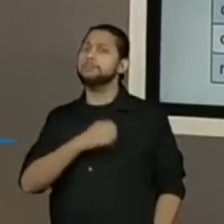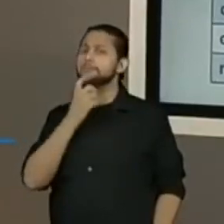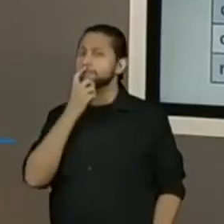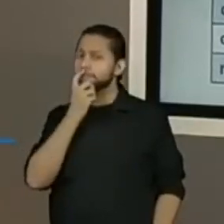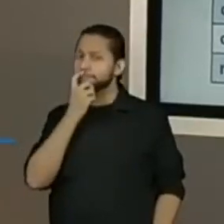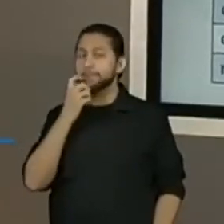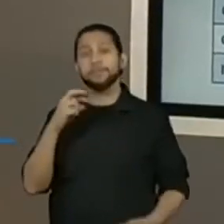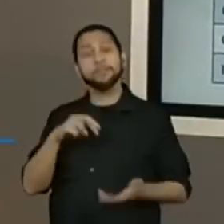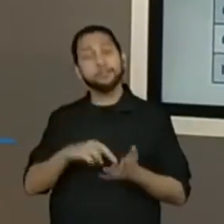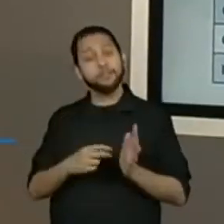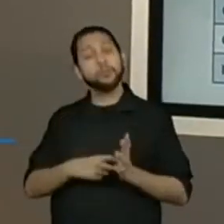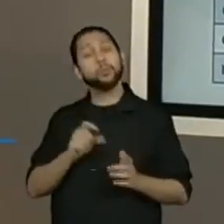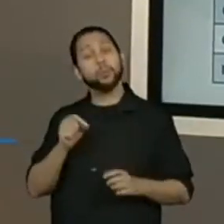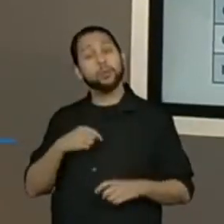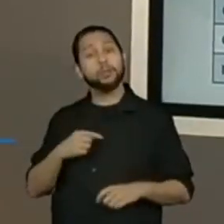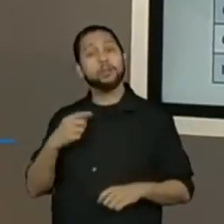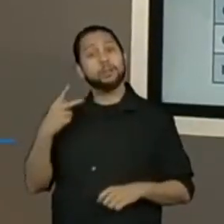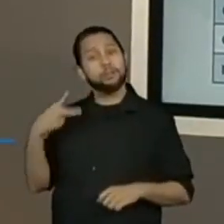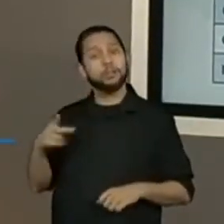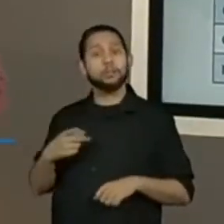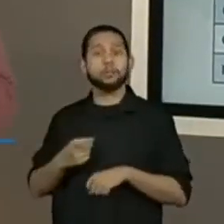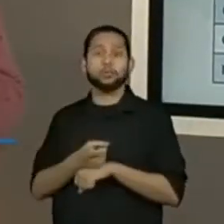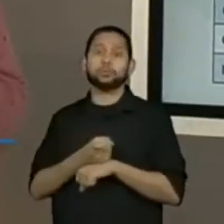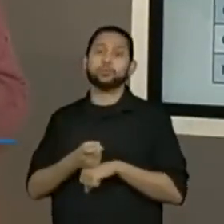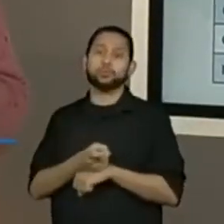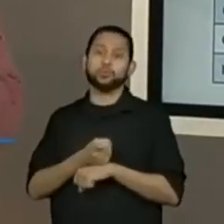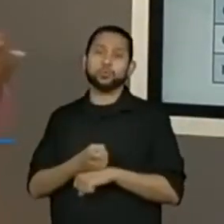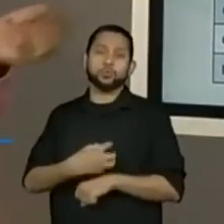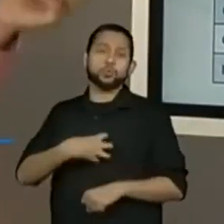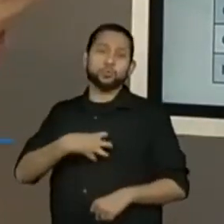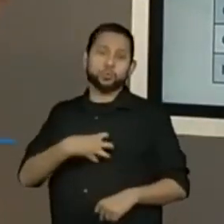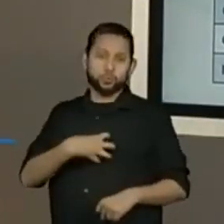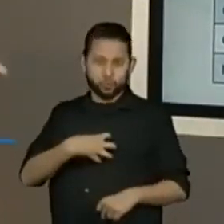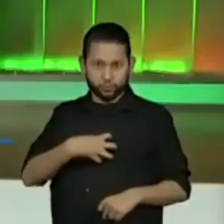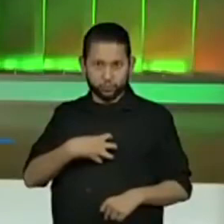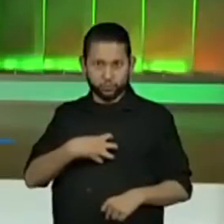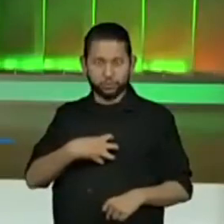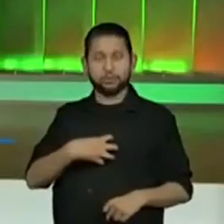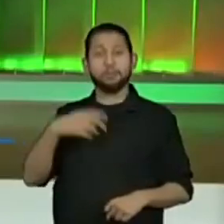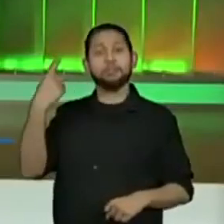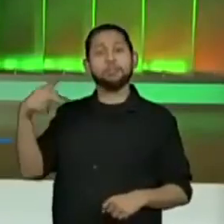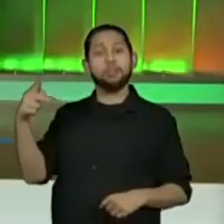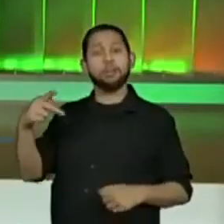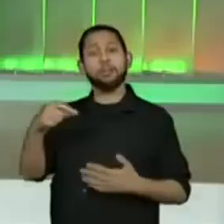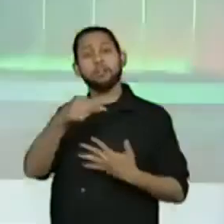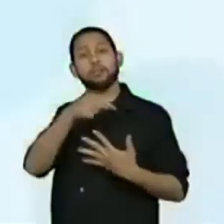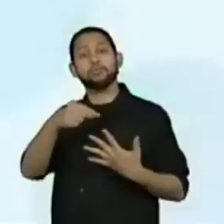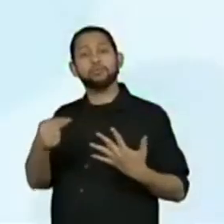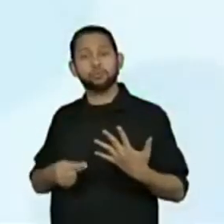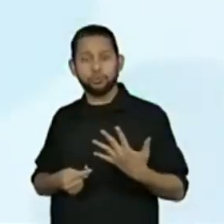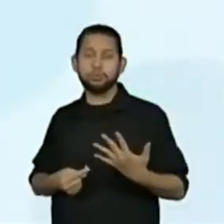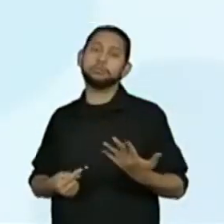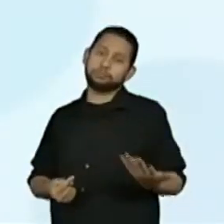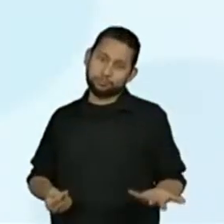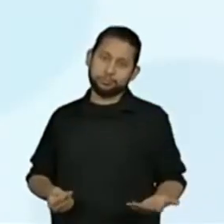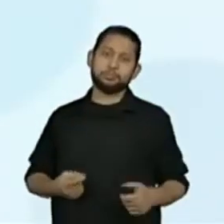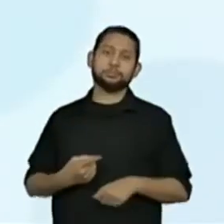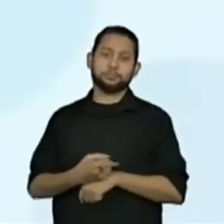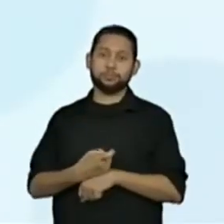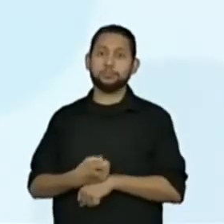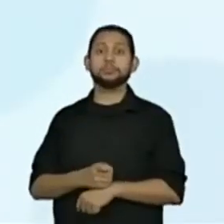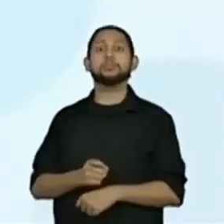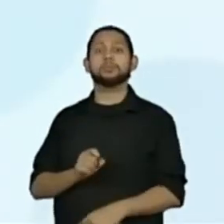uma característica. Se está dando uma característica, logo é um adjetivo.